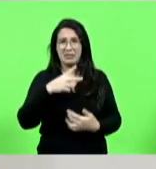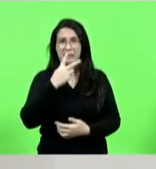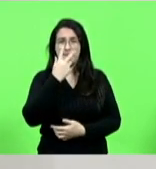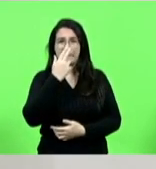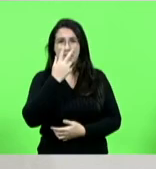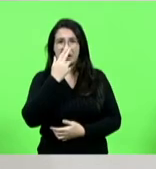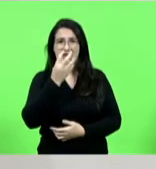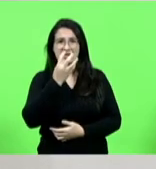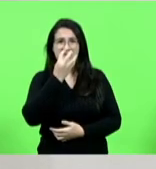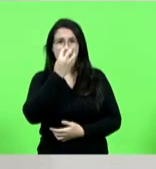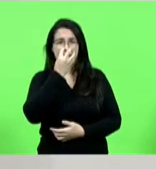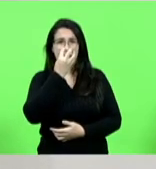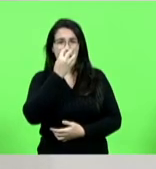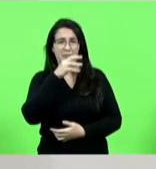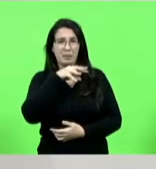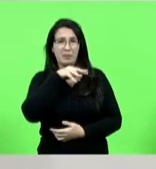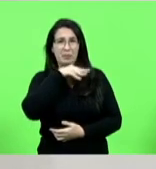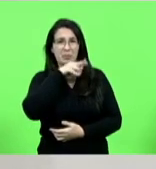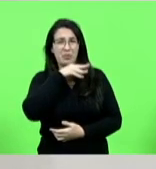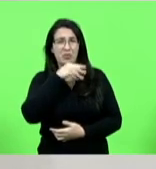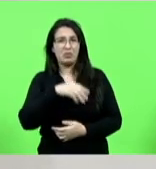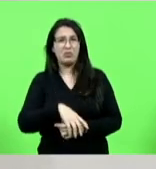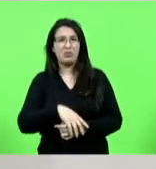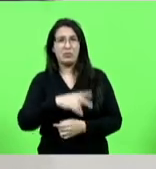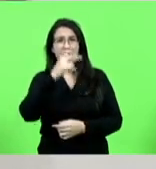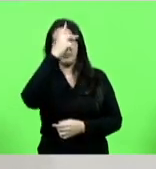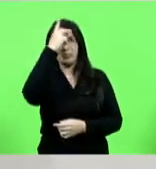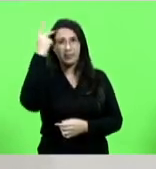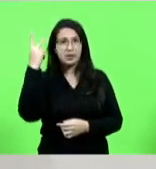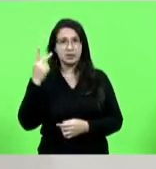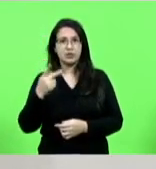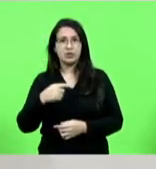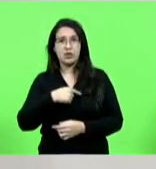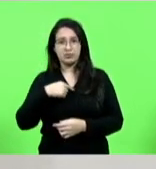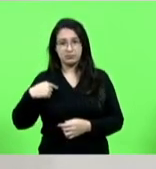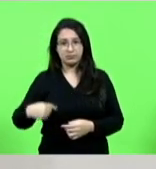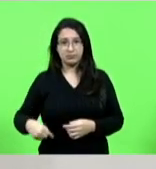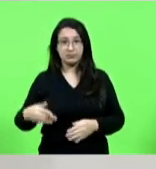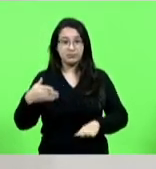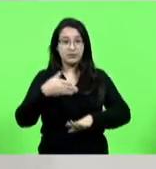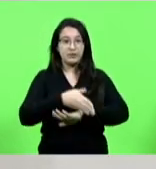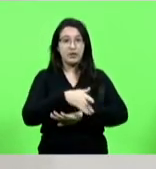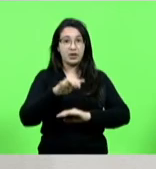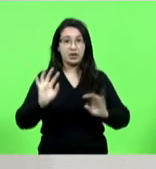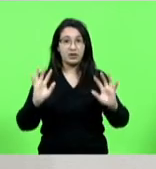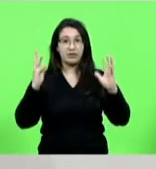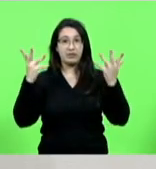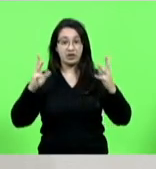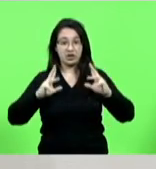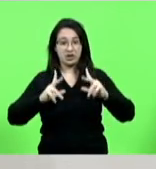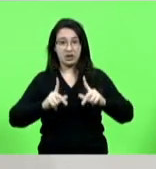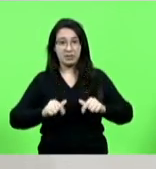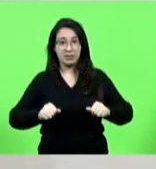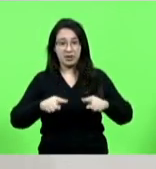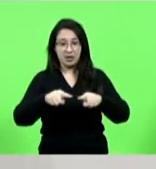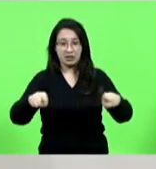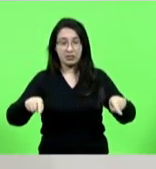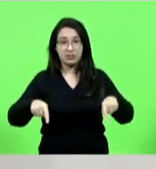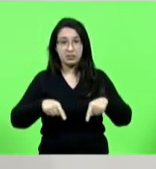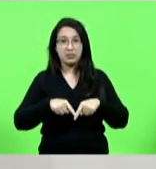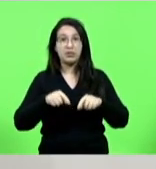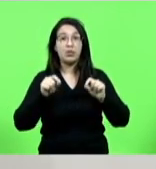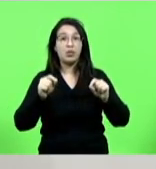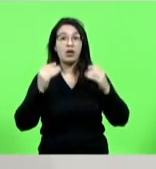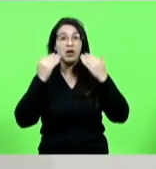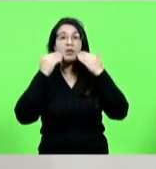povo japonês aqui no estádio fizeram festa limparam o campo onde eles estavam para mostrar como é que